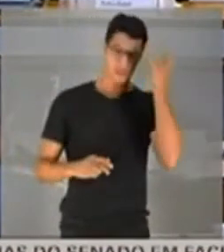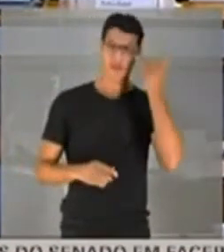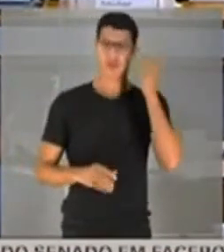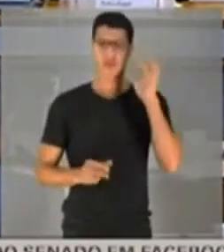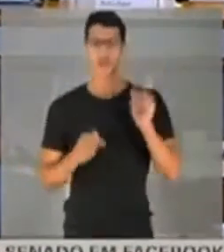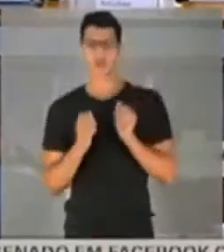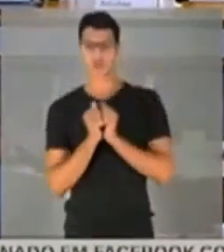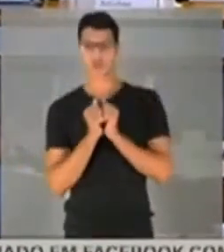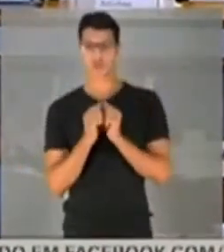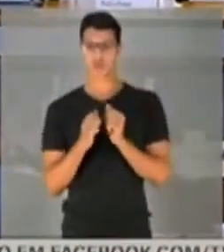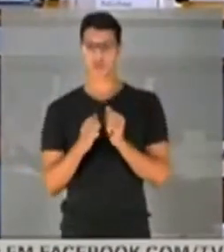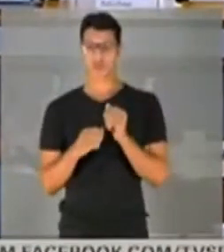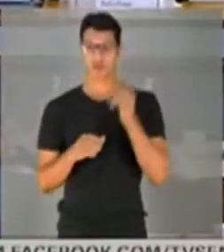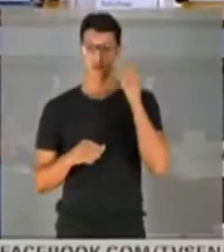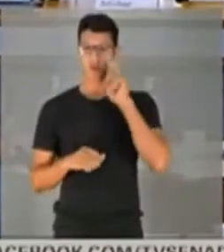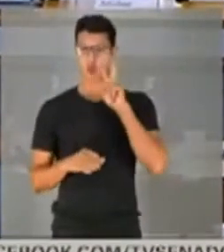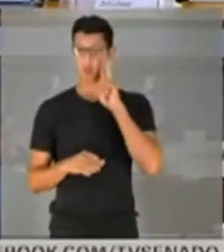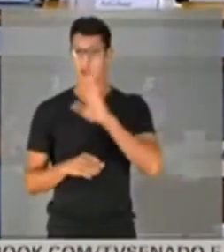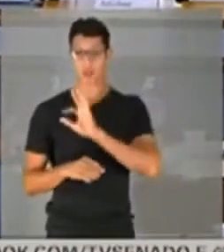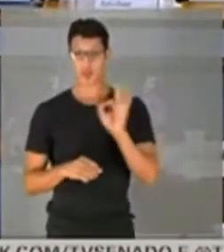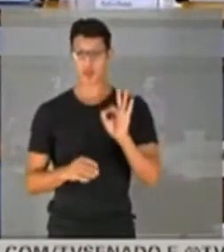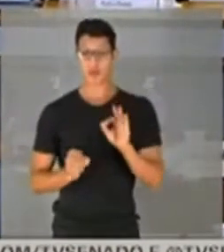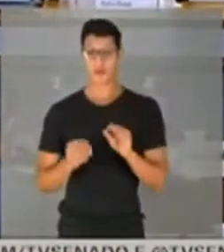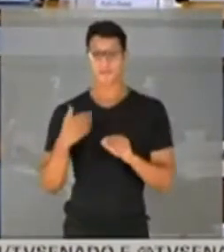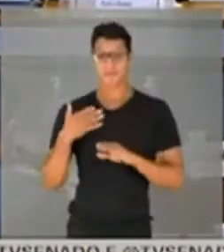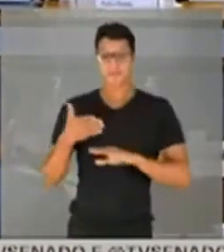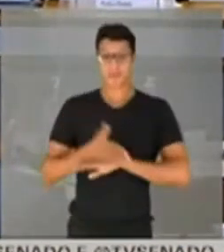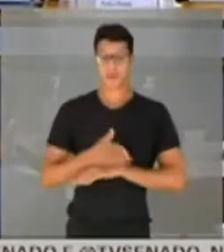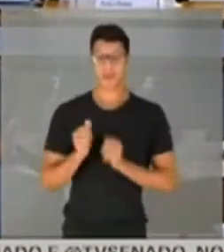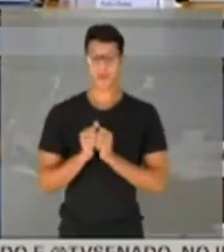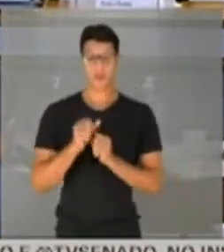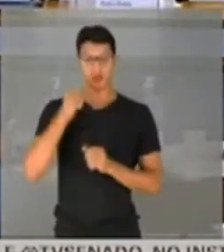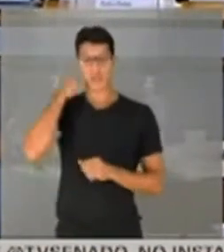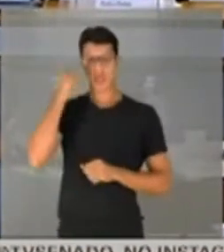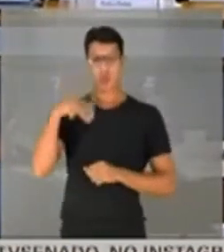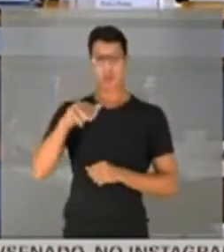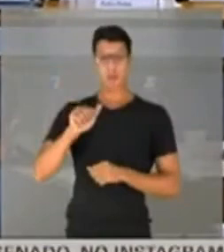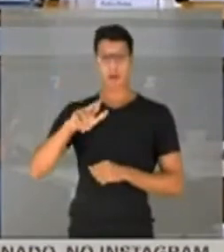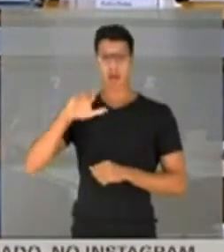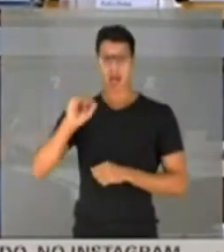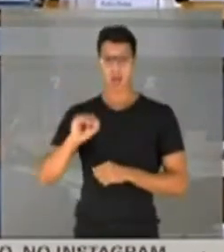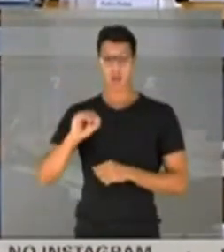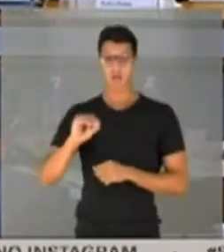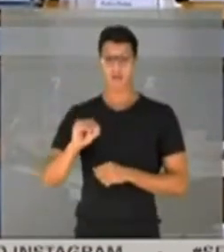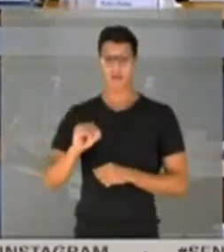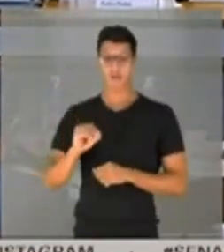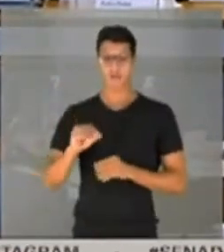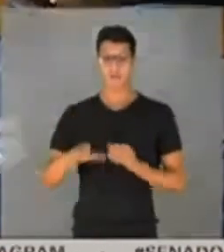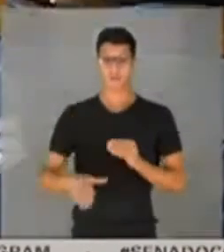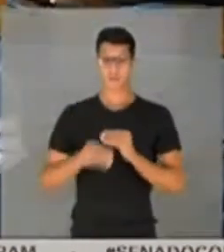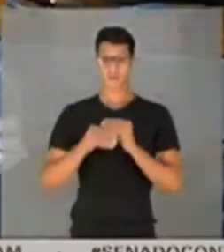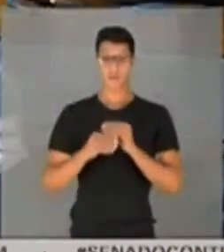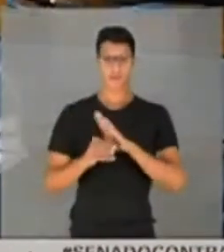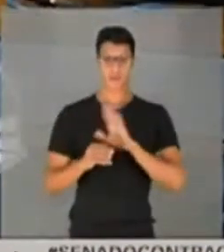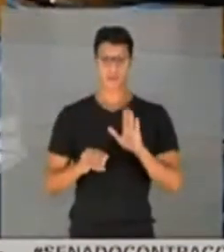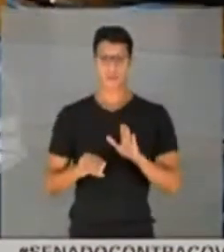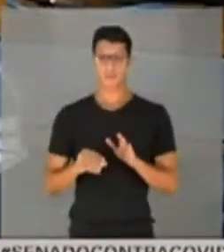estava lá junto com o Renan, não me lembro. E entrei eu e o senador Marco Rogério. Então, para completar,